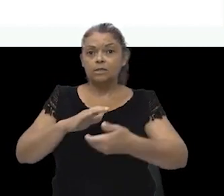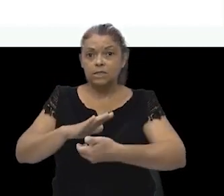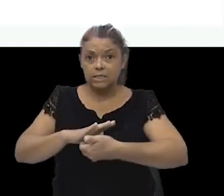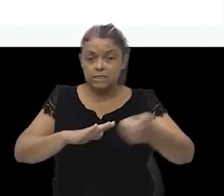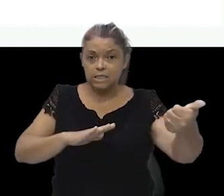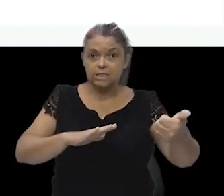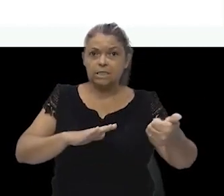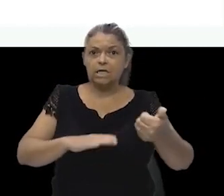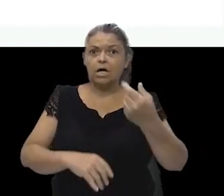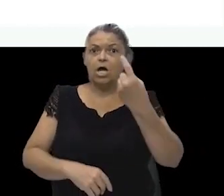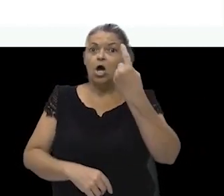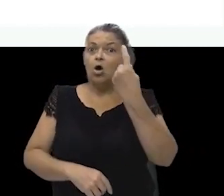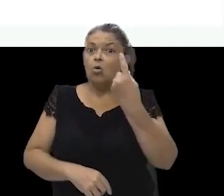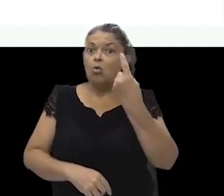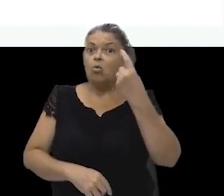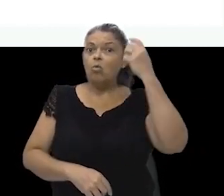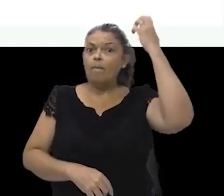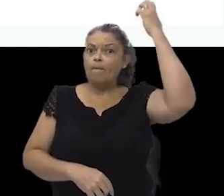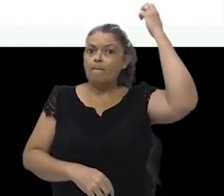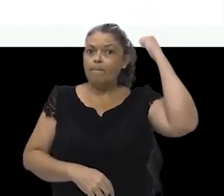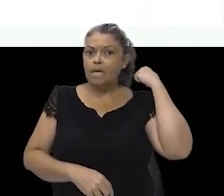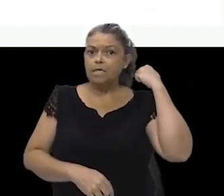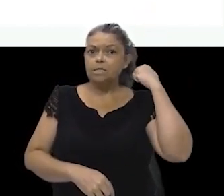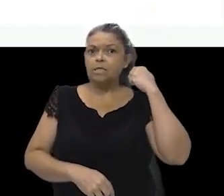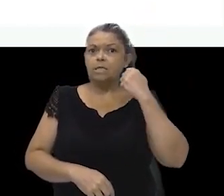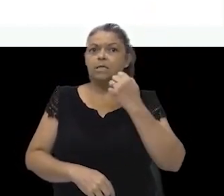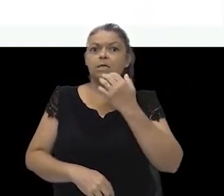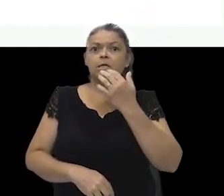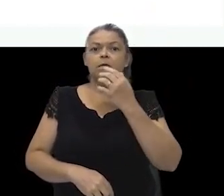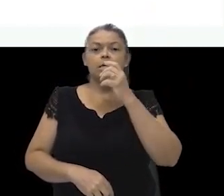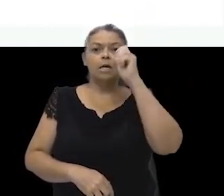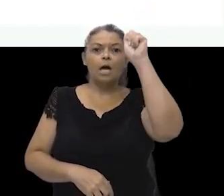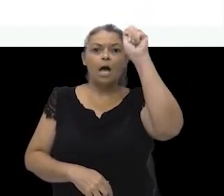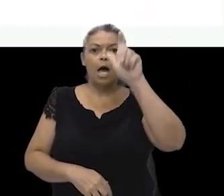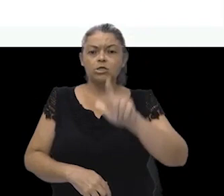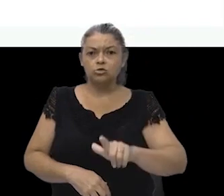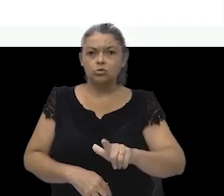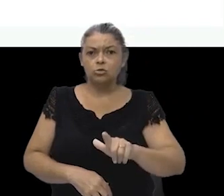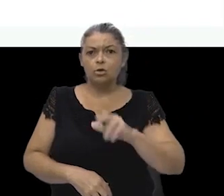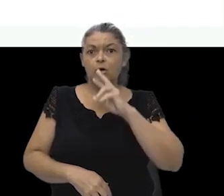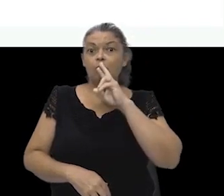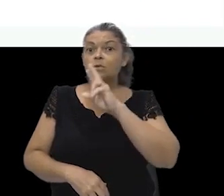acaso um pente de cor azul? Vamos ajudar a Rosinha a responder a questão?